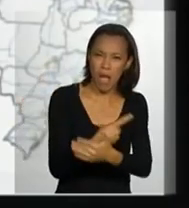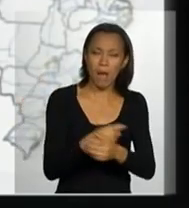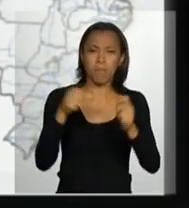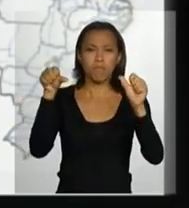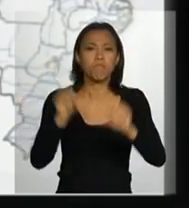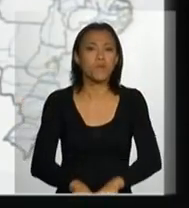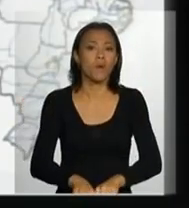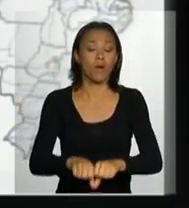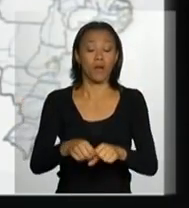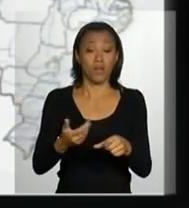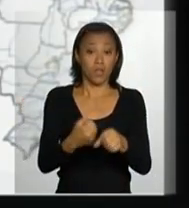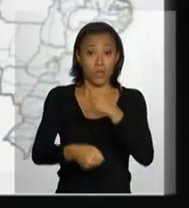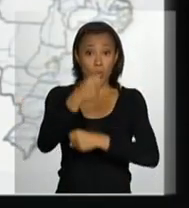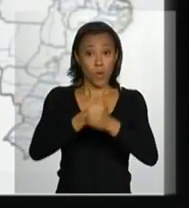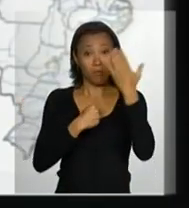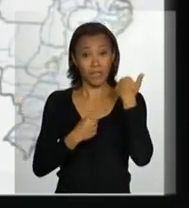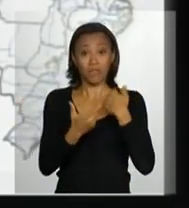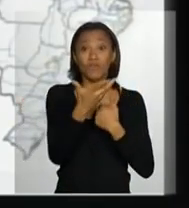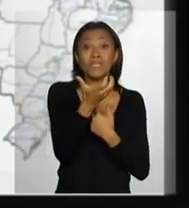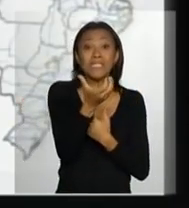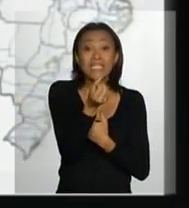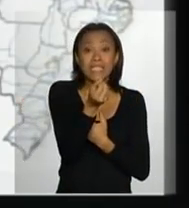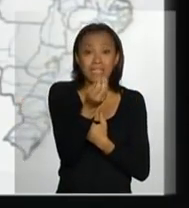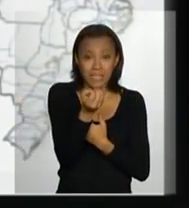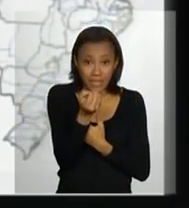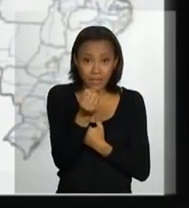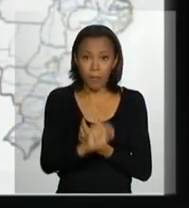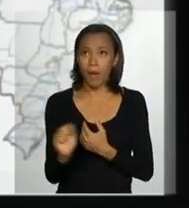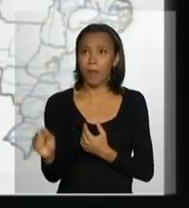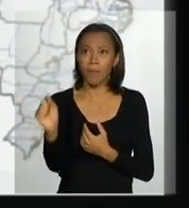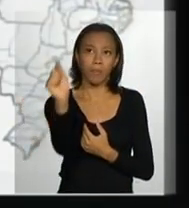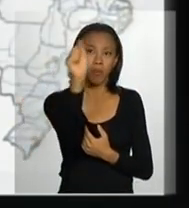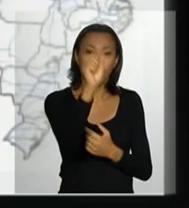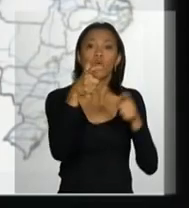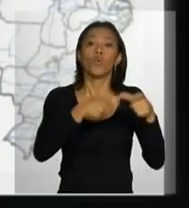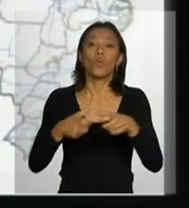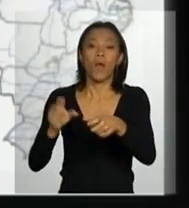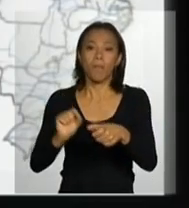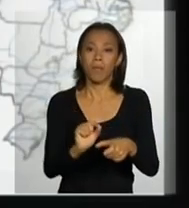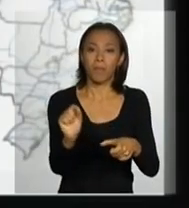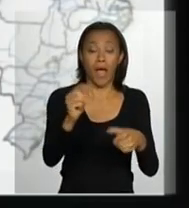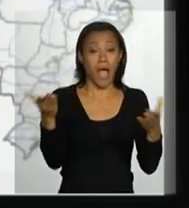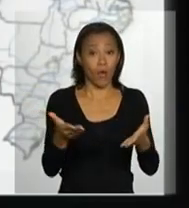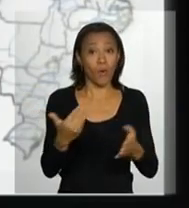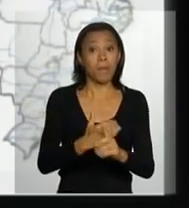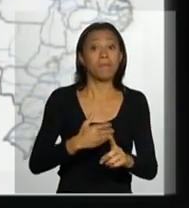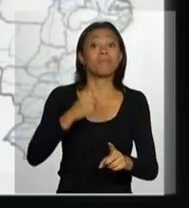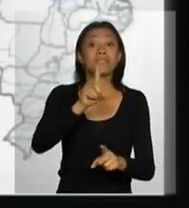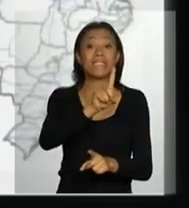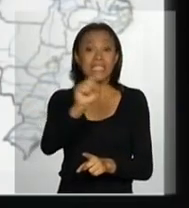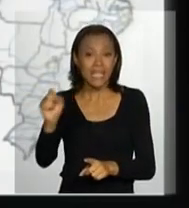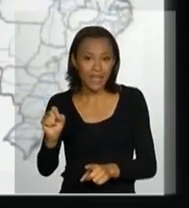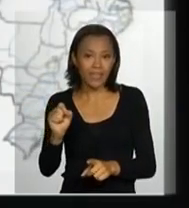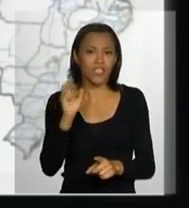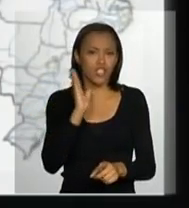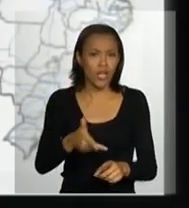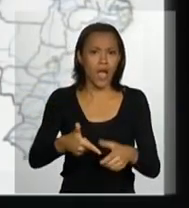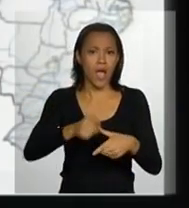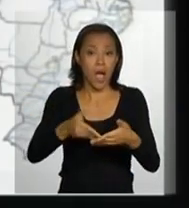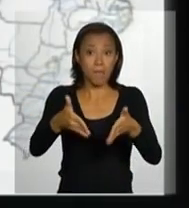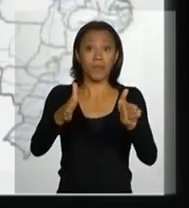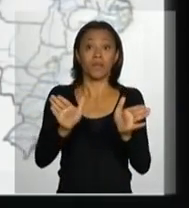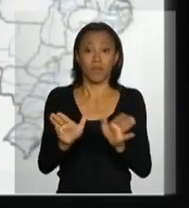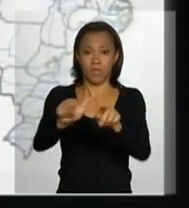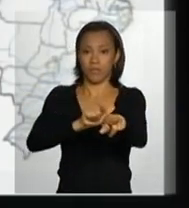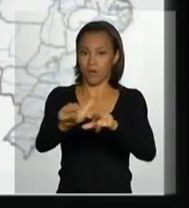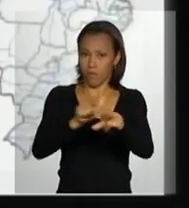rodovida do ano passado foram 60 trechos. Agora, nós teremos 100 trechos que foram localizados, nós ampliamos bastante